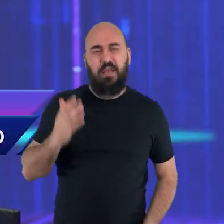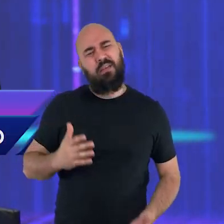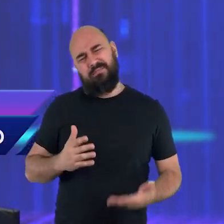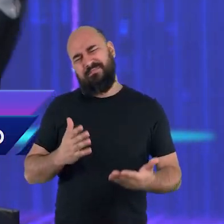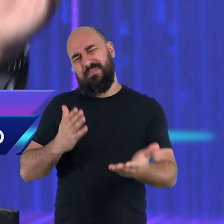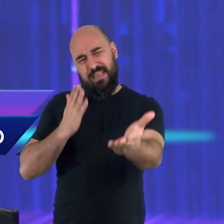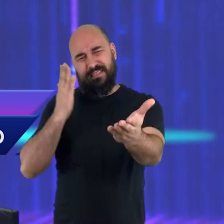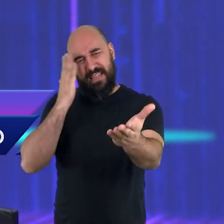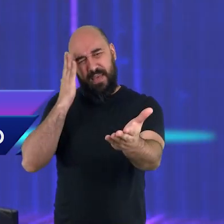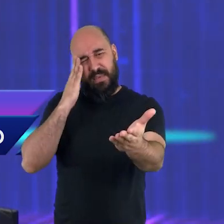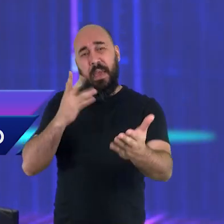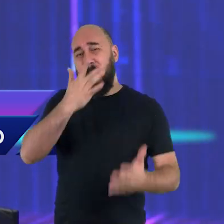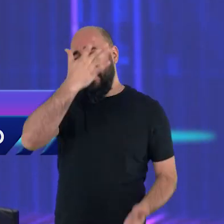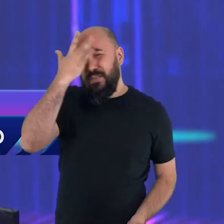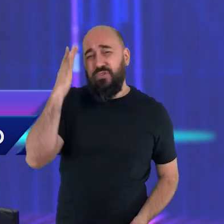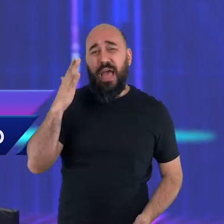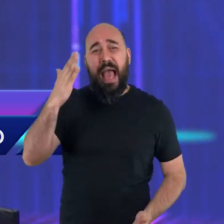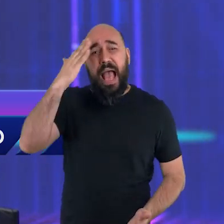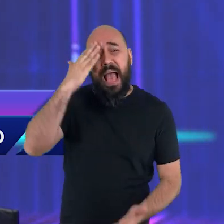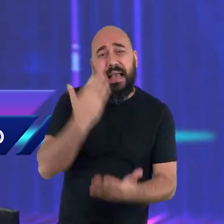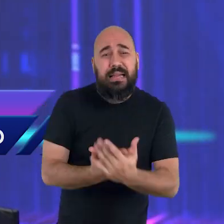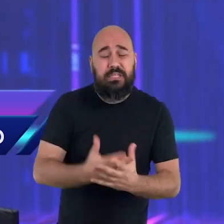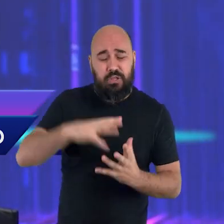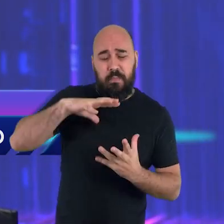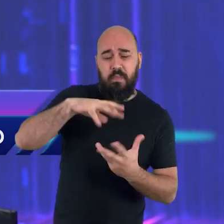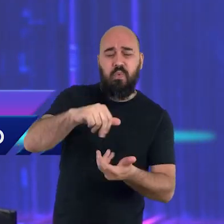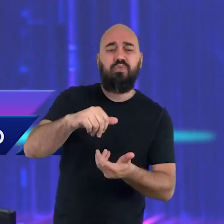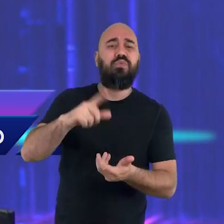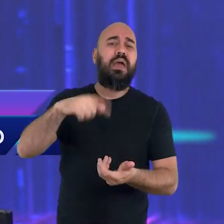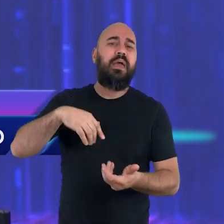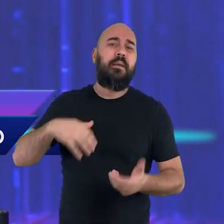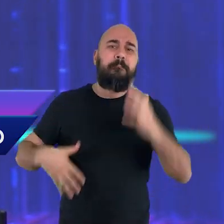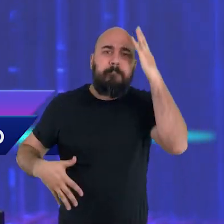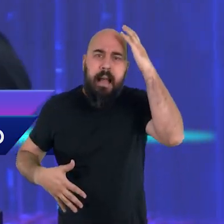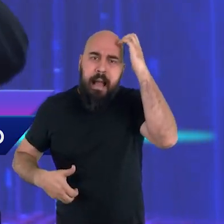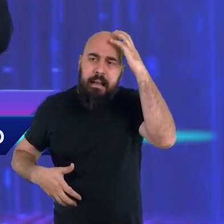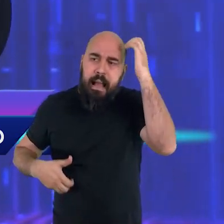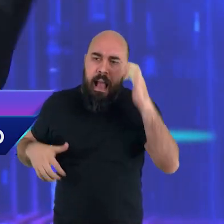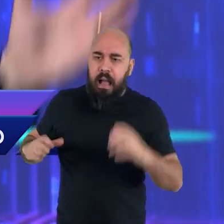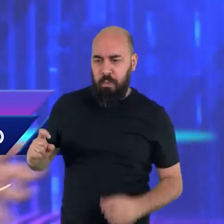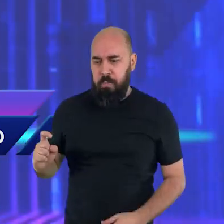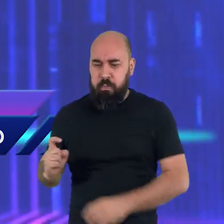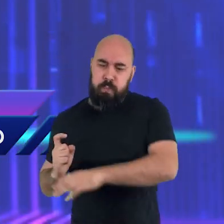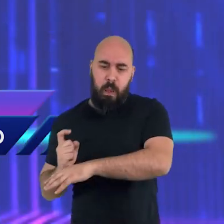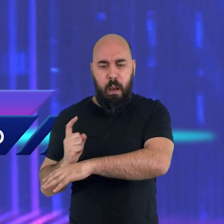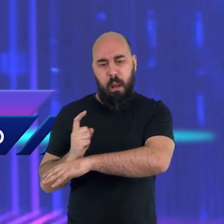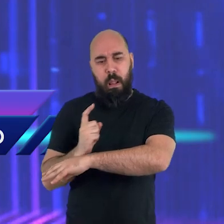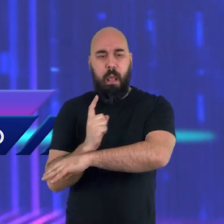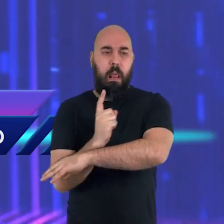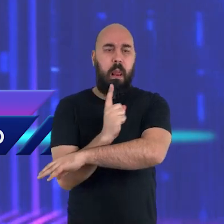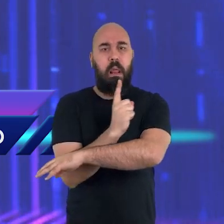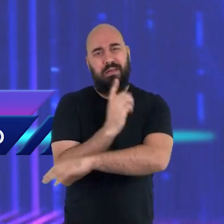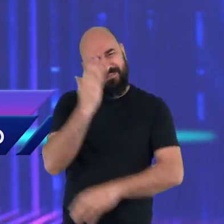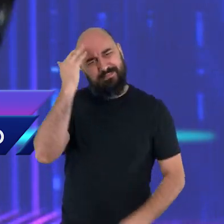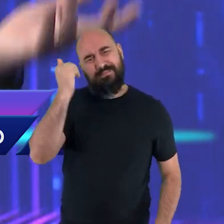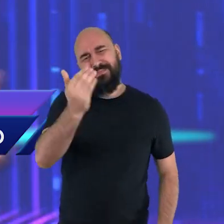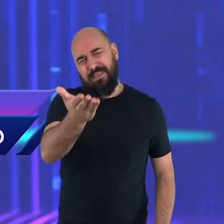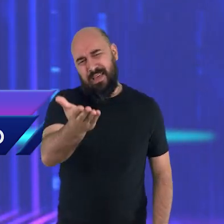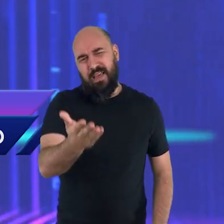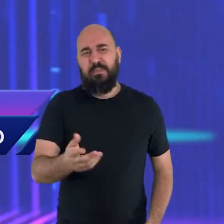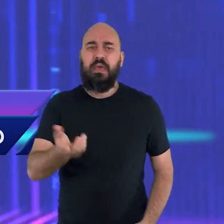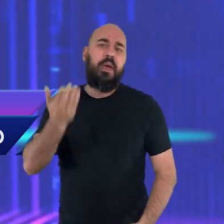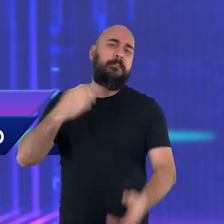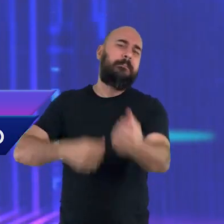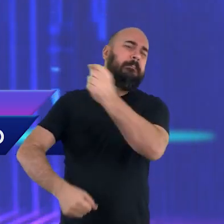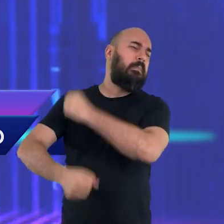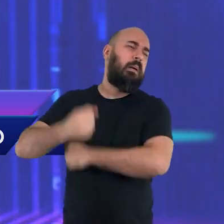nós somos resultados do acaso. Que simplesmente houve uma explosão cósmica há milhões e milhões